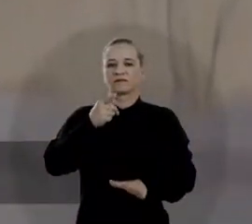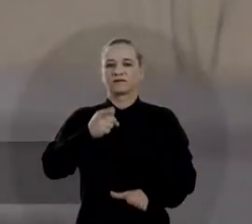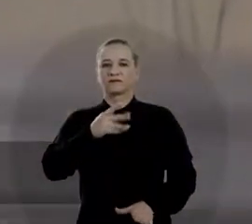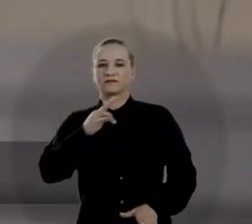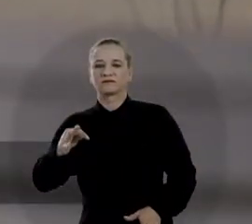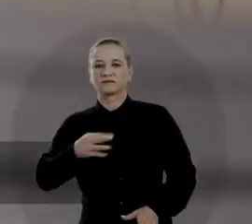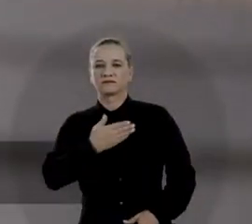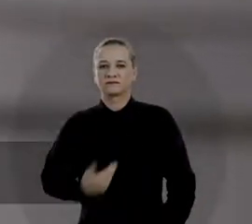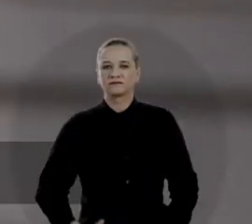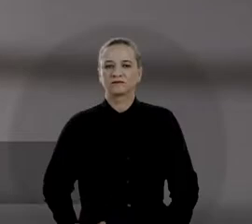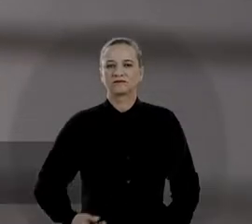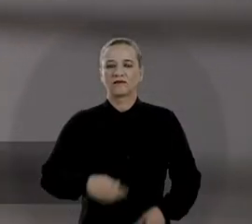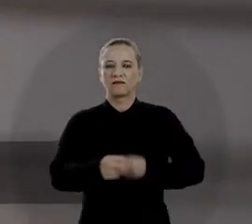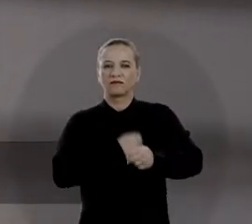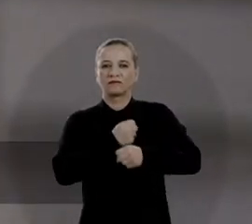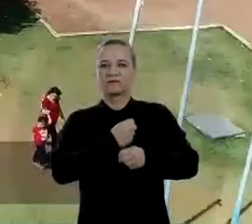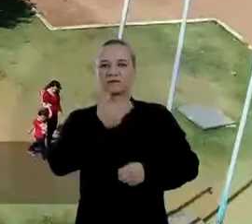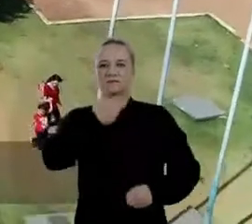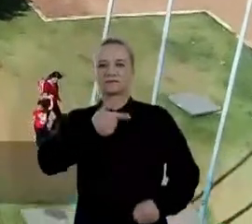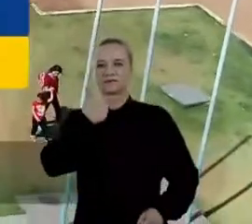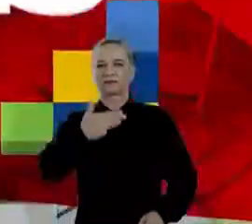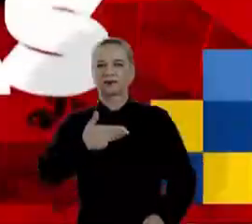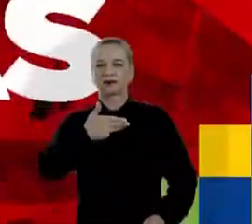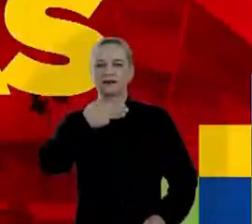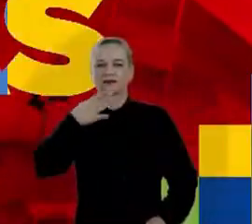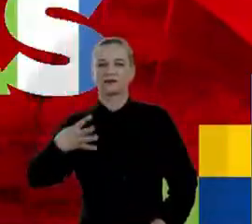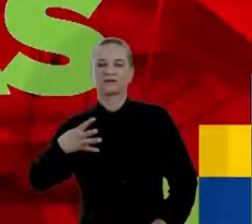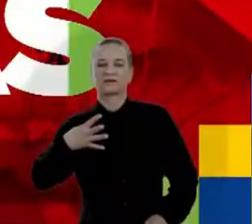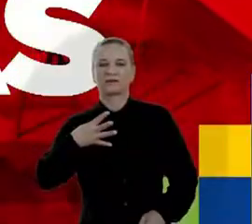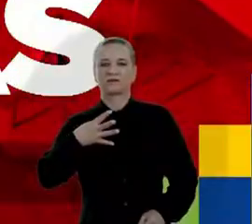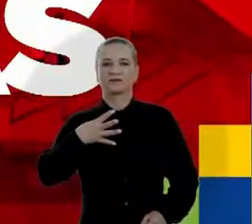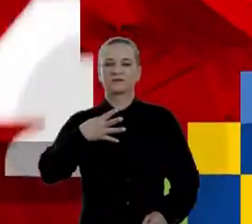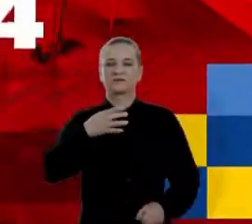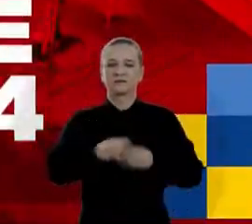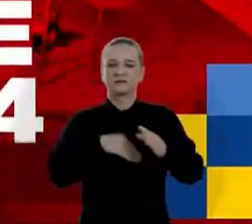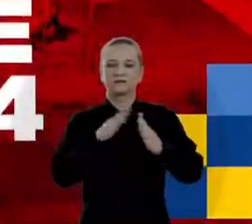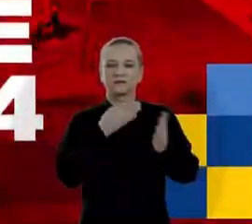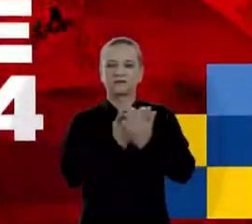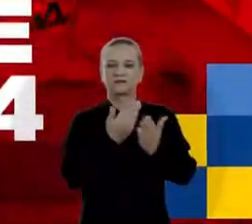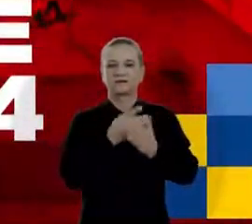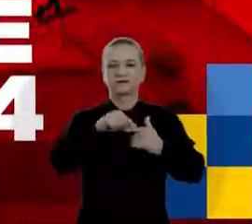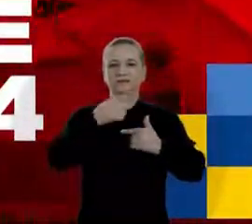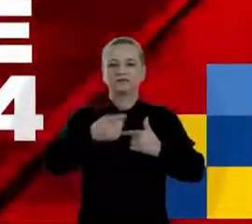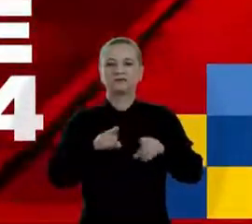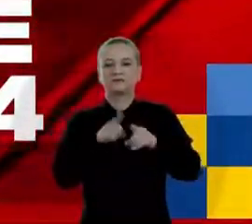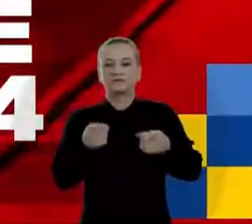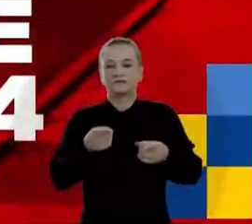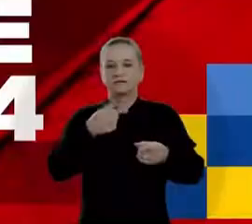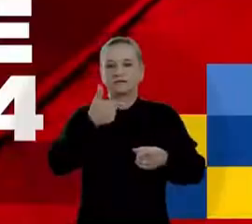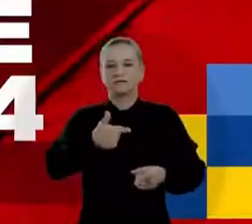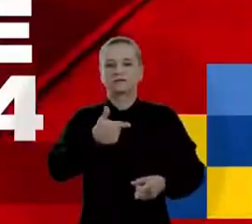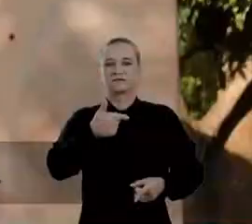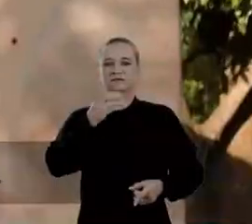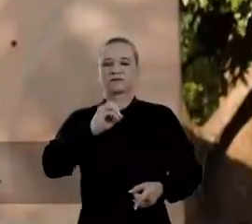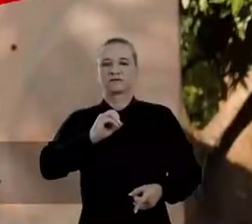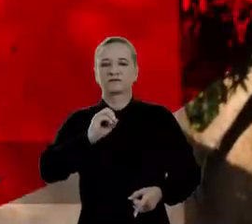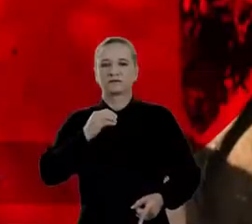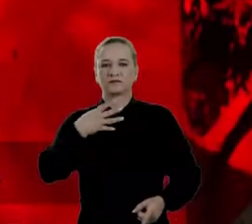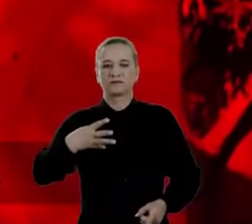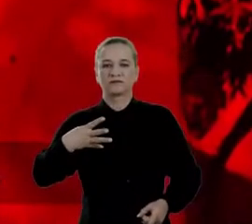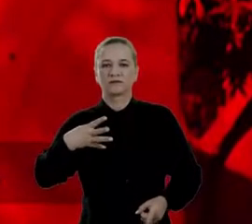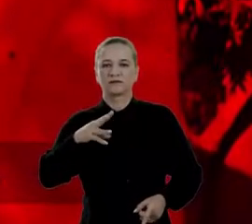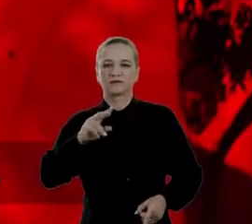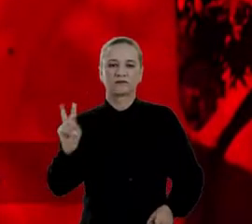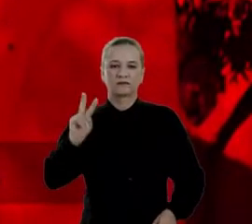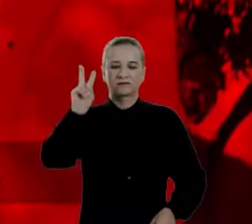Quando o Zeca do PT foi governador, construiu 34 escolas, reformou e ampliou outras 204 e valorizou